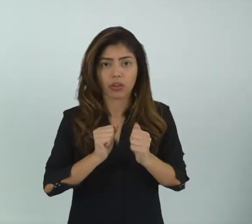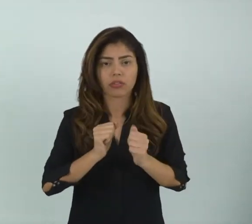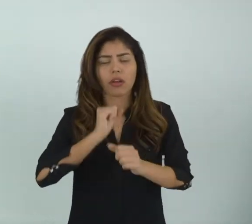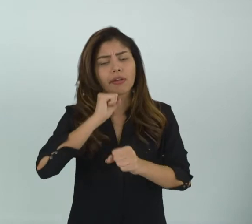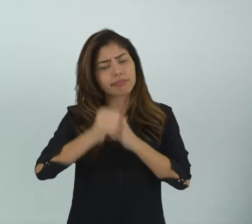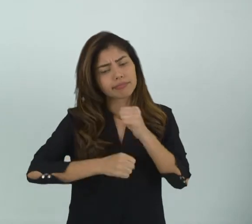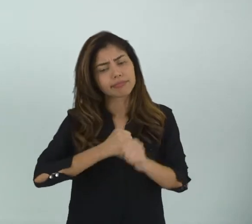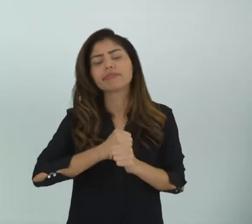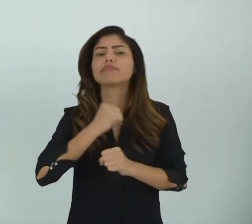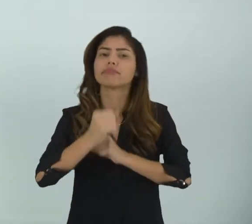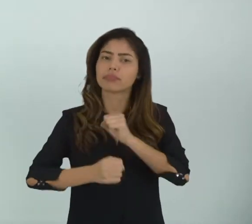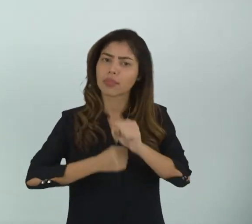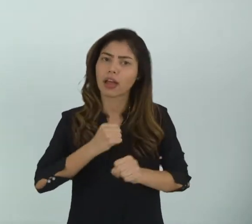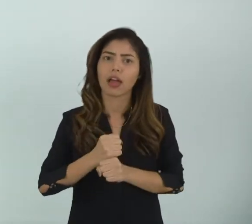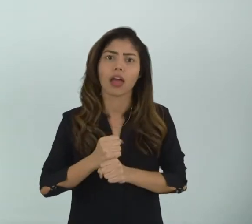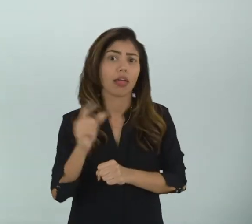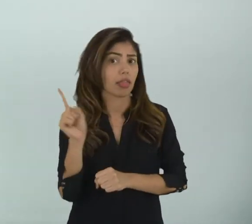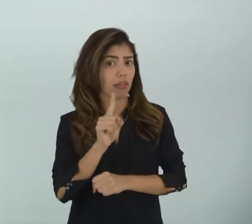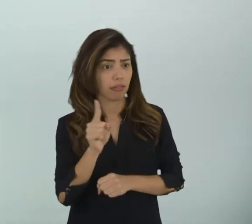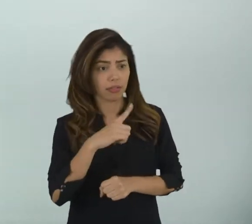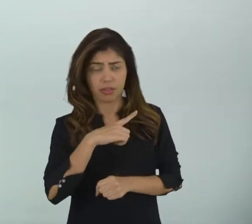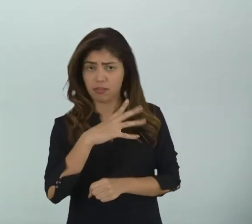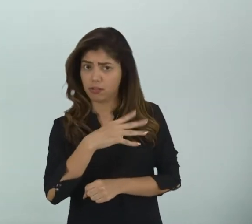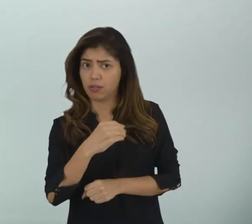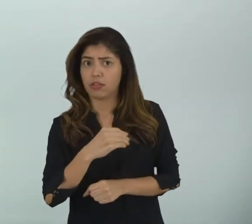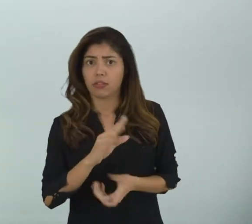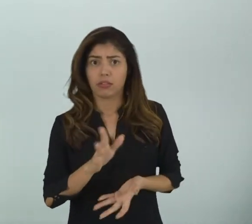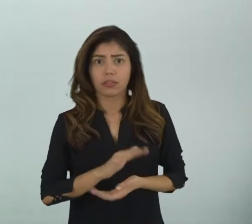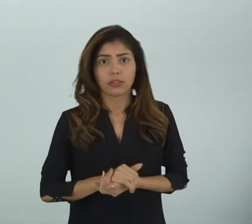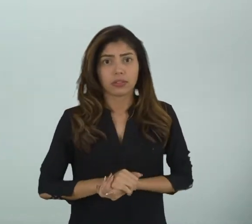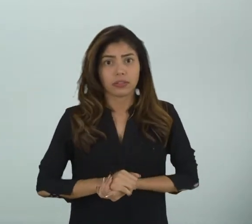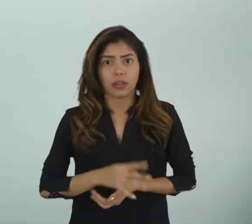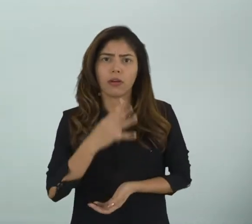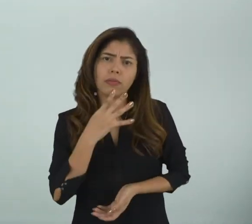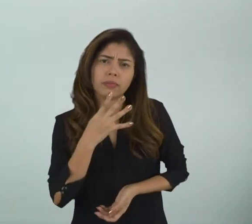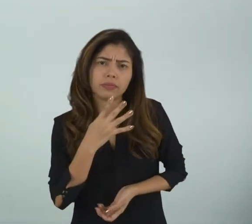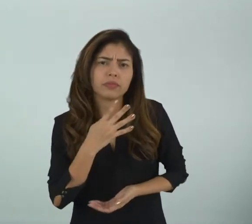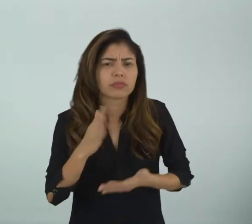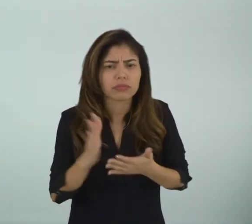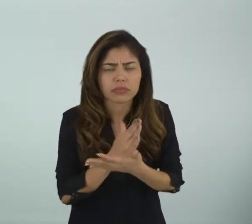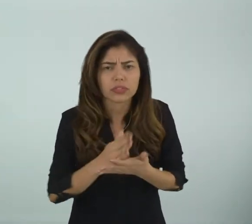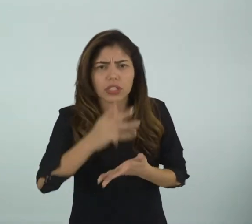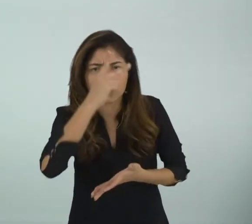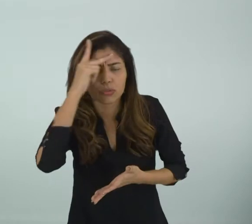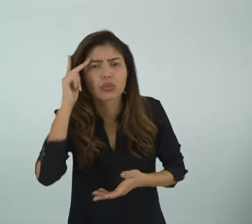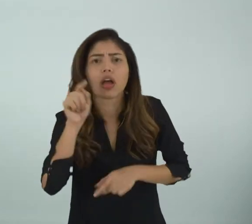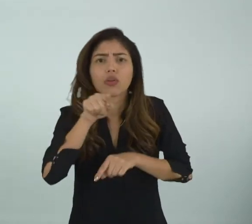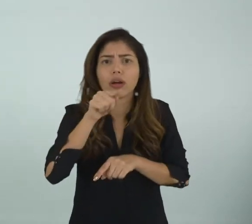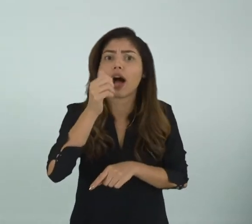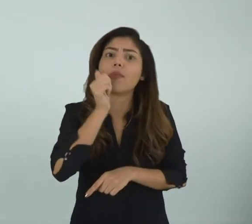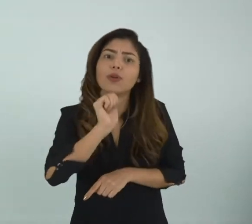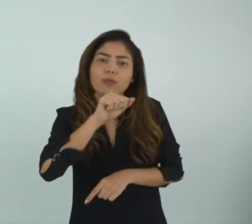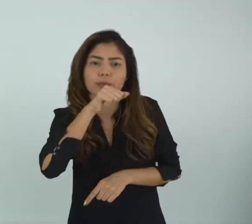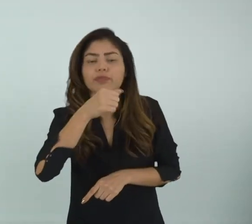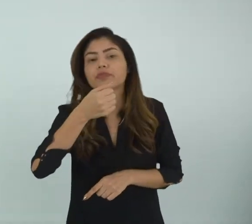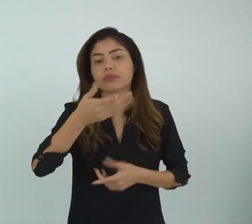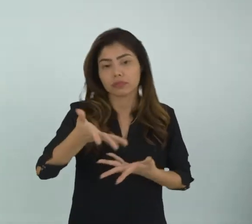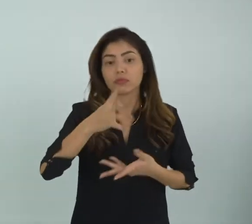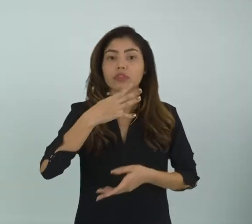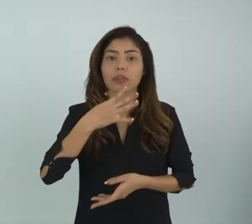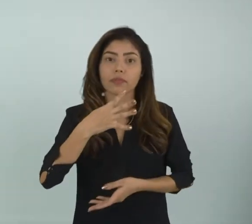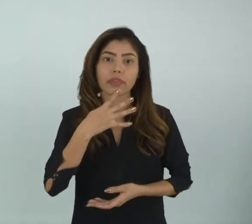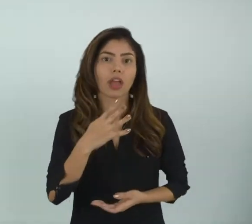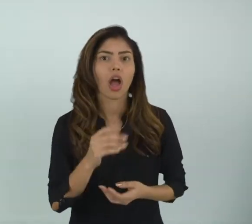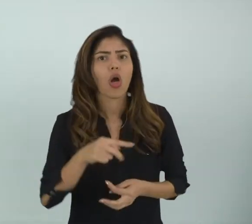Anos e anos E não se reproduzir Você não conhece Alguém da sua família Ou algum conhecido A sua mamãe conhece Com certeza